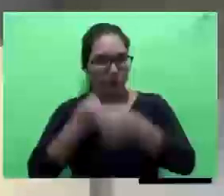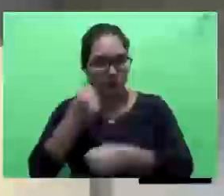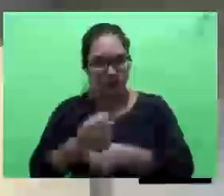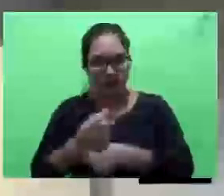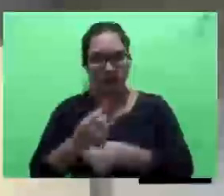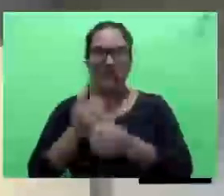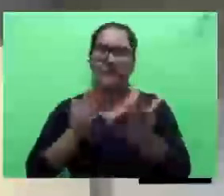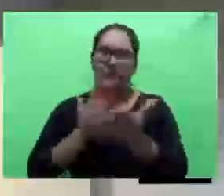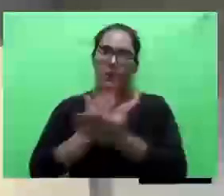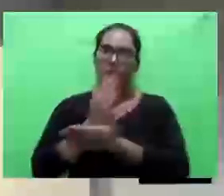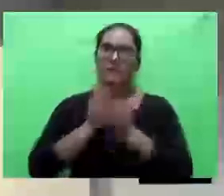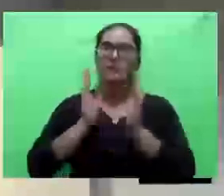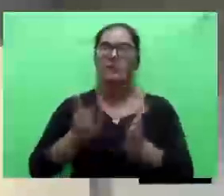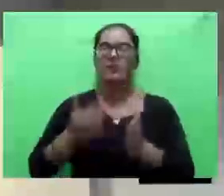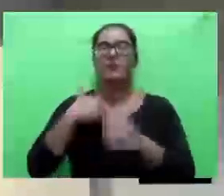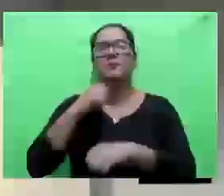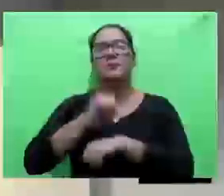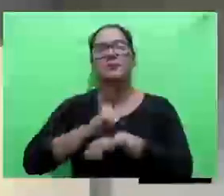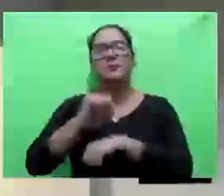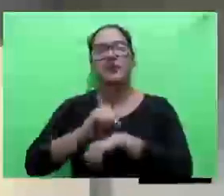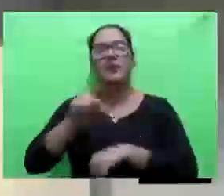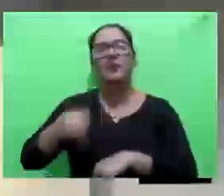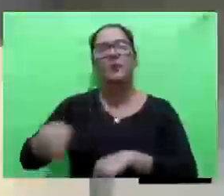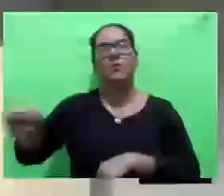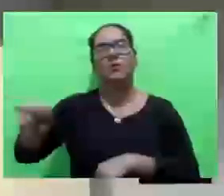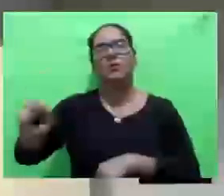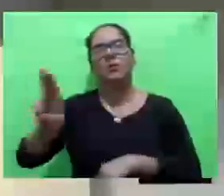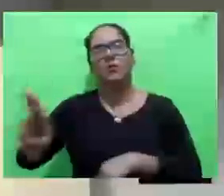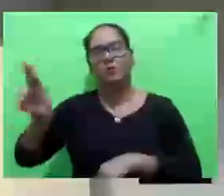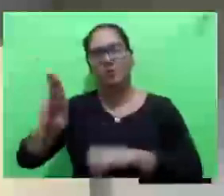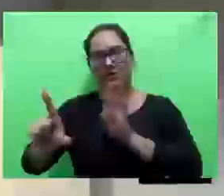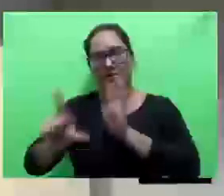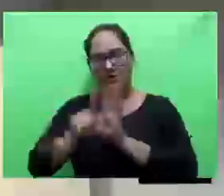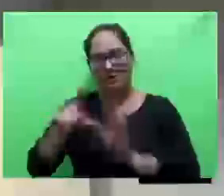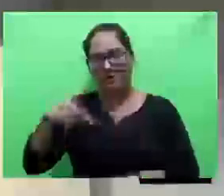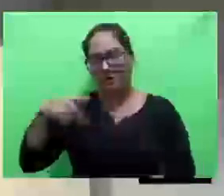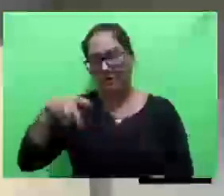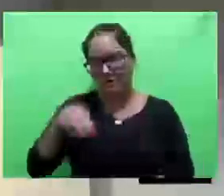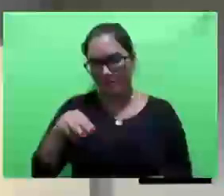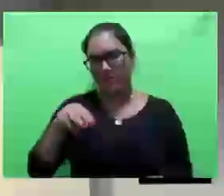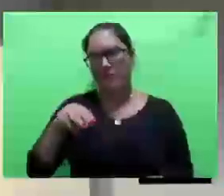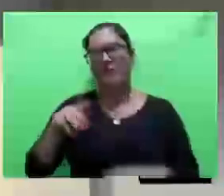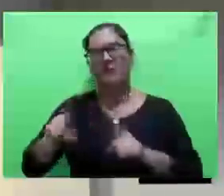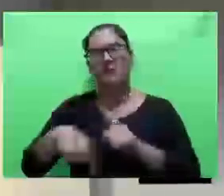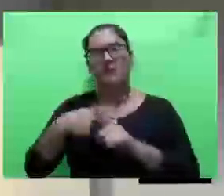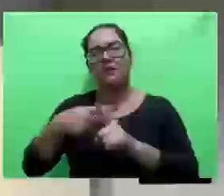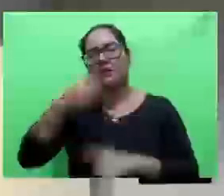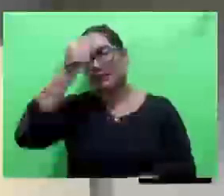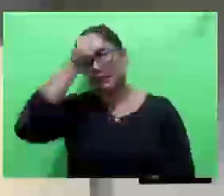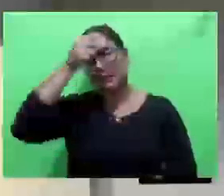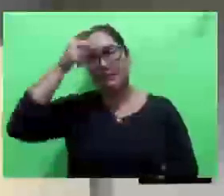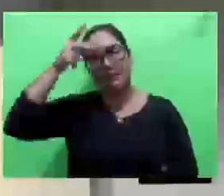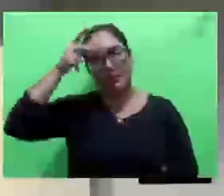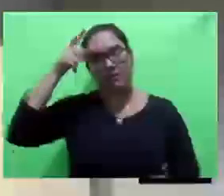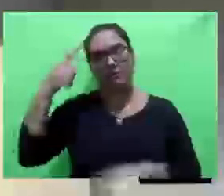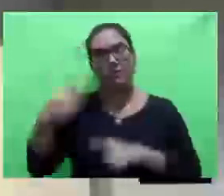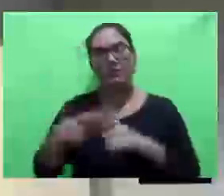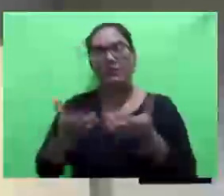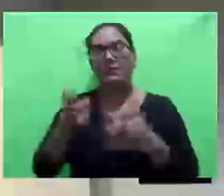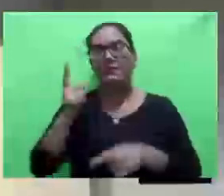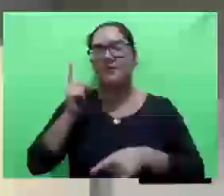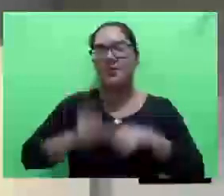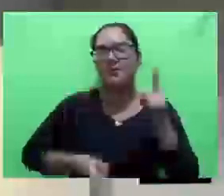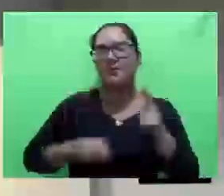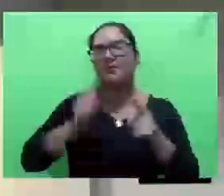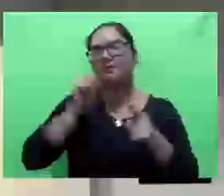espera que eles estejam utilizando essa lei já, a Polícia Militar, juntamente com a Prefeitura, para realmente proibir esses excessos.